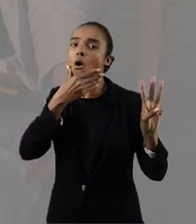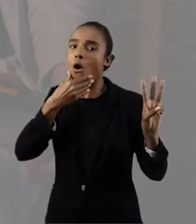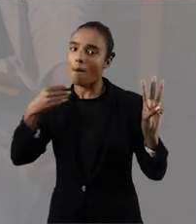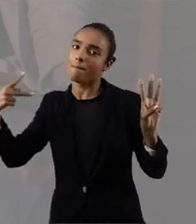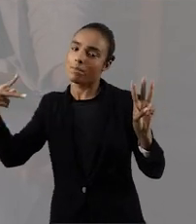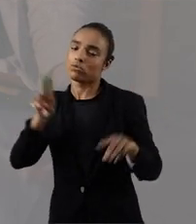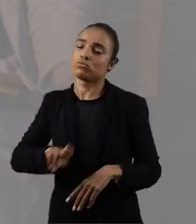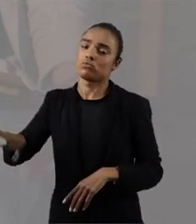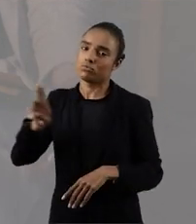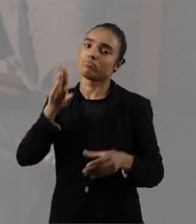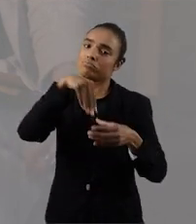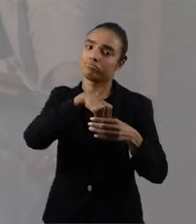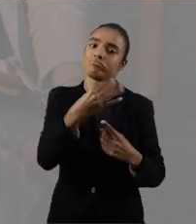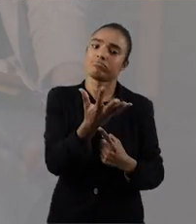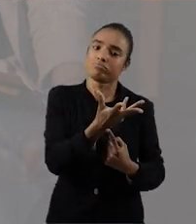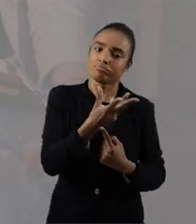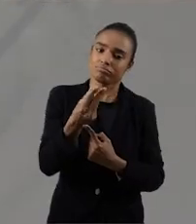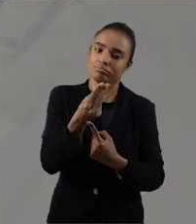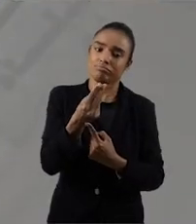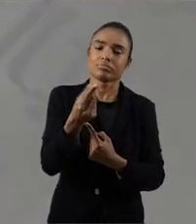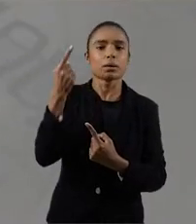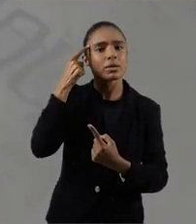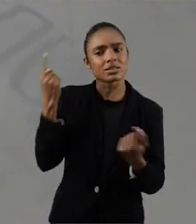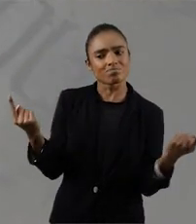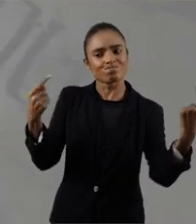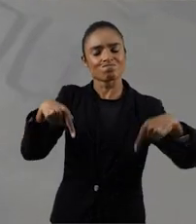para justamente pensar os desafios do nosso contemporâneo.